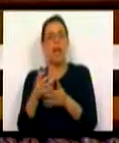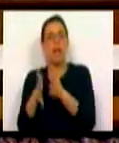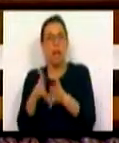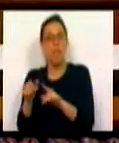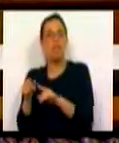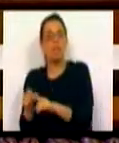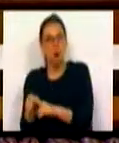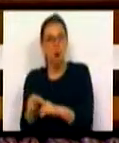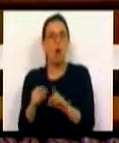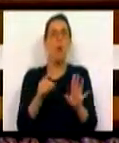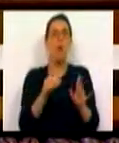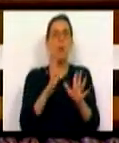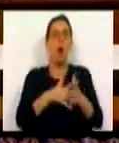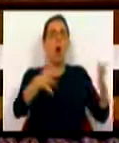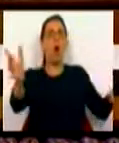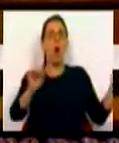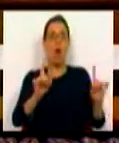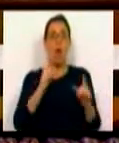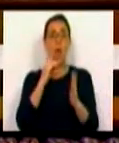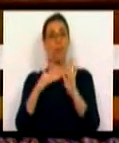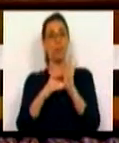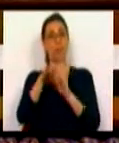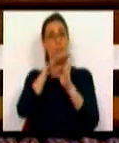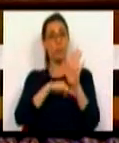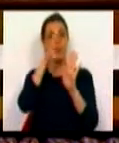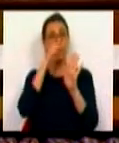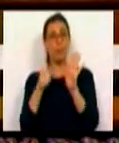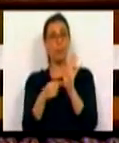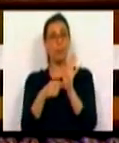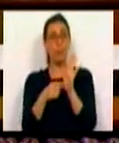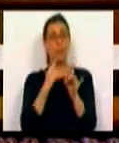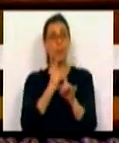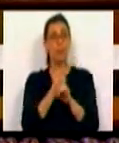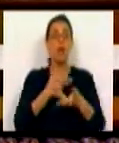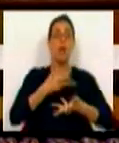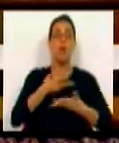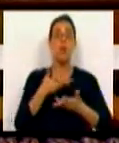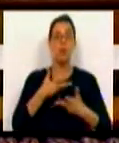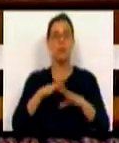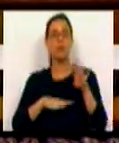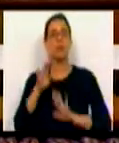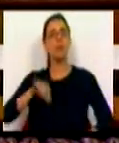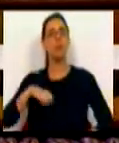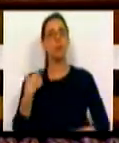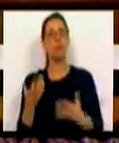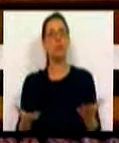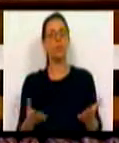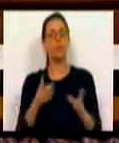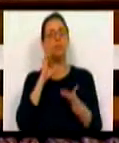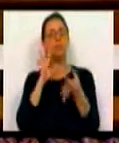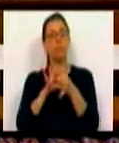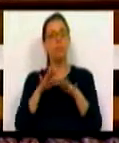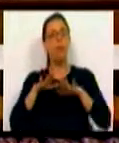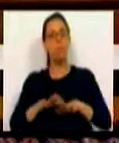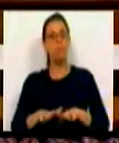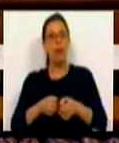entendemos que o que está plasmado no programa de governo, na sequência da negociação que então fizemos com os verdes, no sentido de